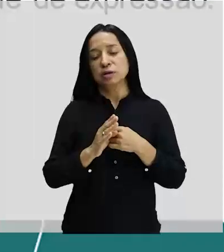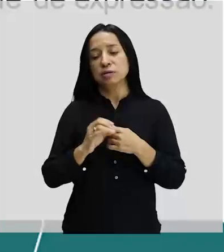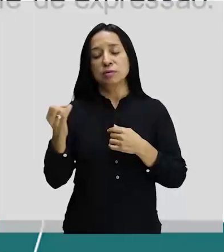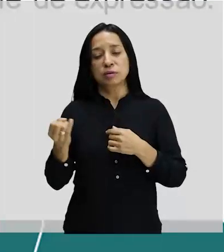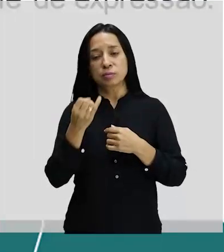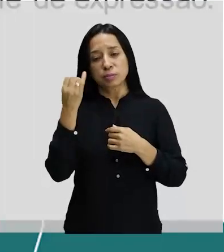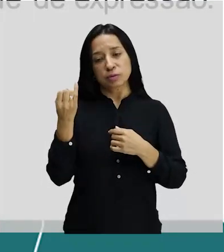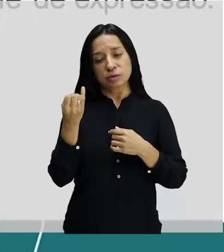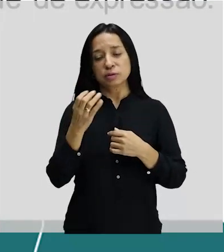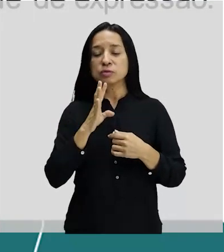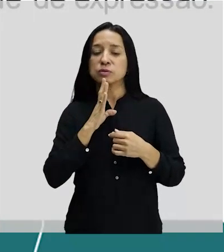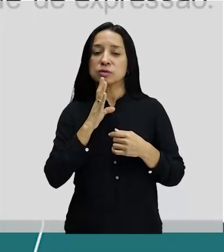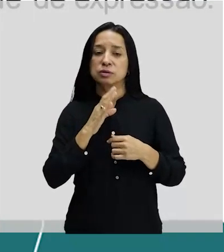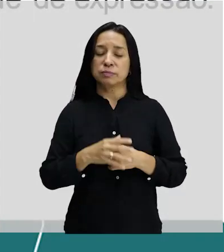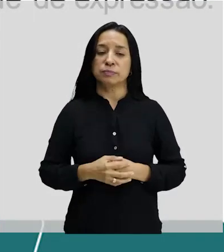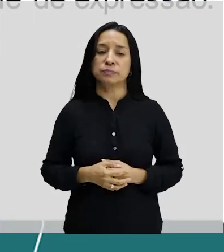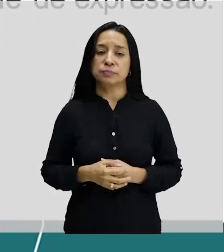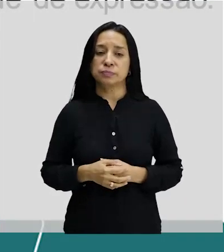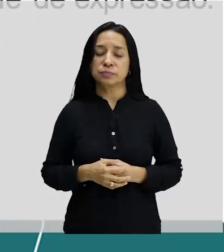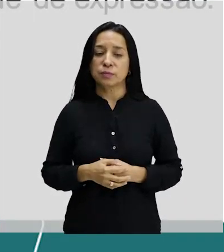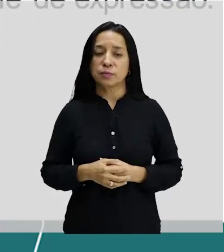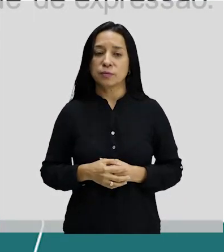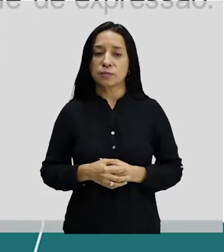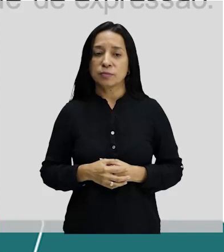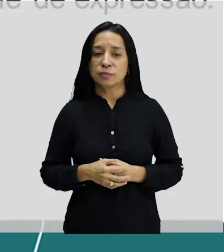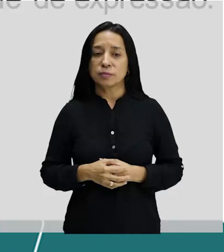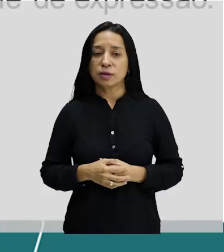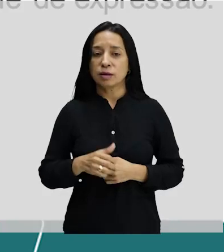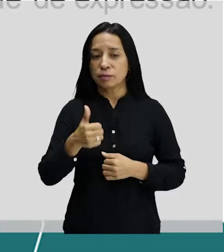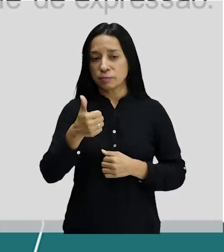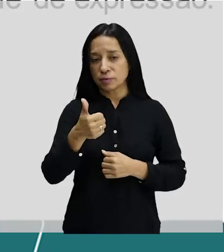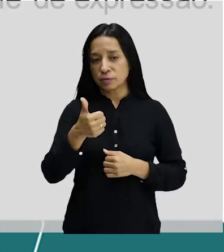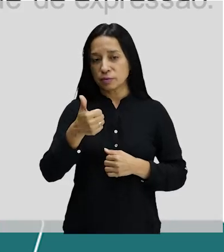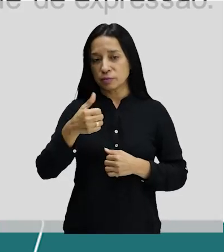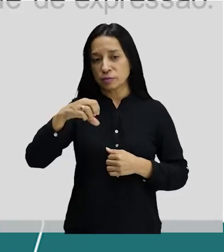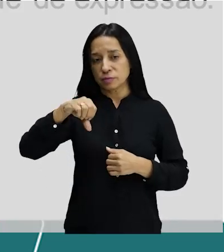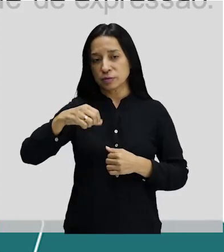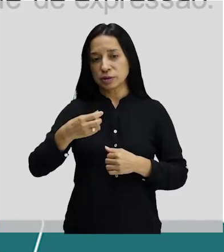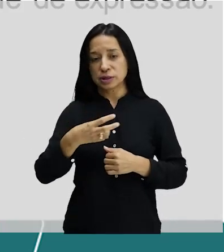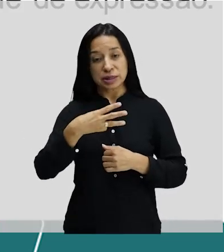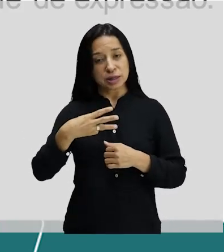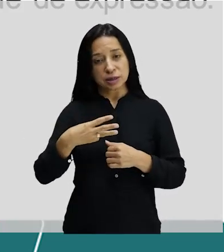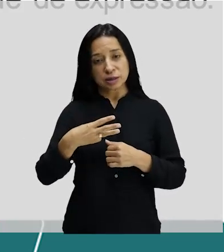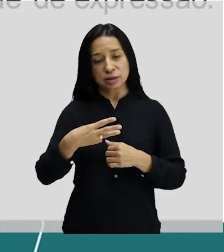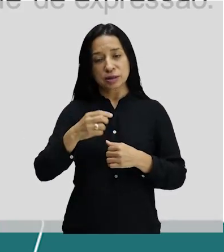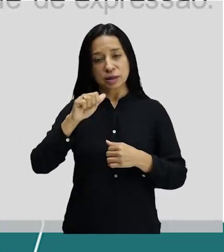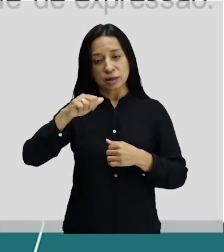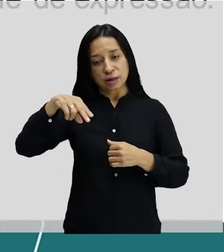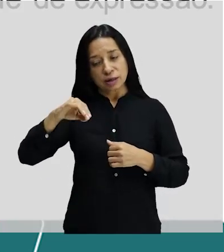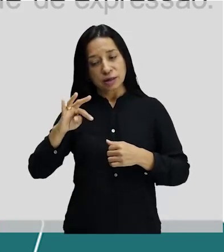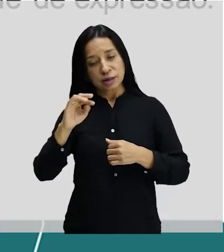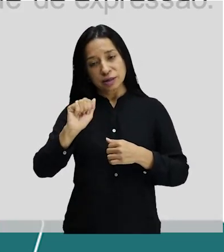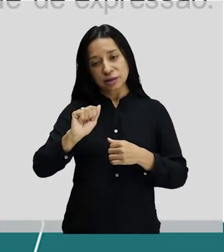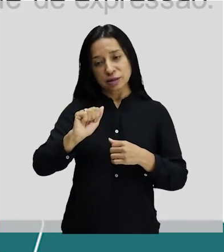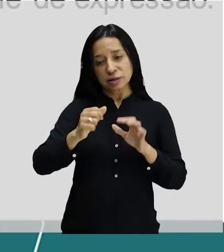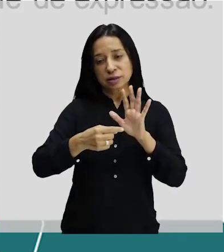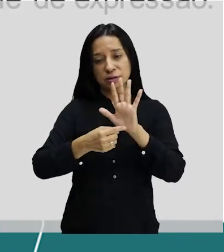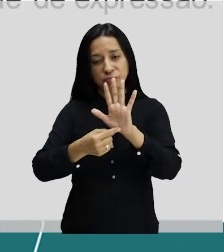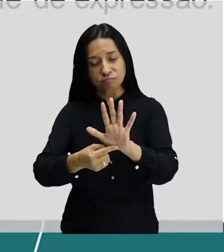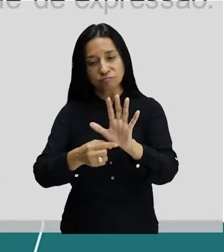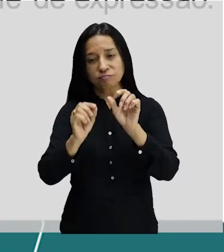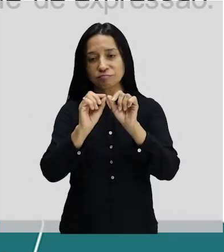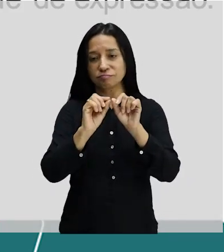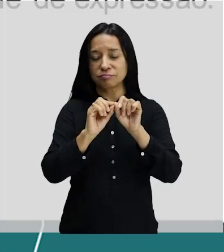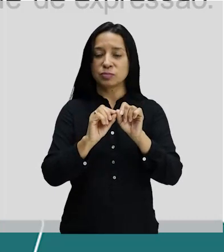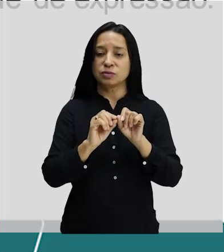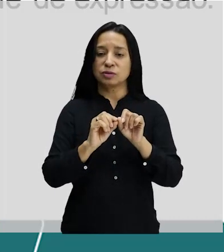aconteceu. 1913, Anitta Malfatti faz uma exposição e é lapada, como a gente diz aqui no Estado do Maranhão, pelo Monteiro